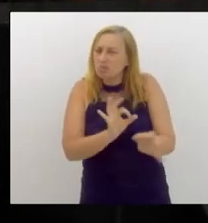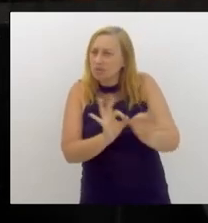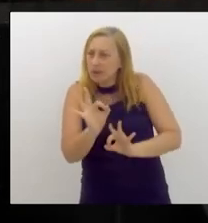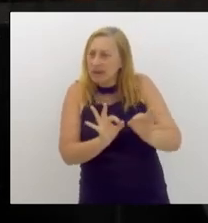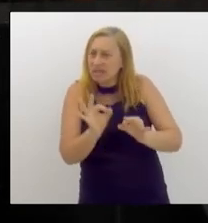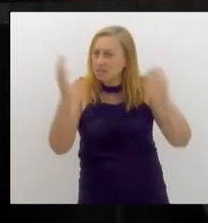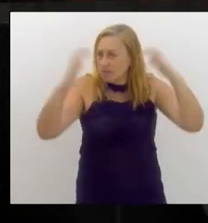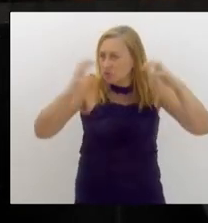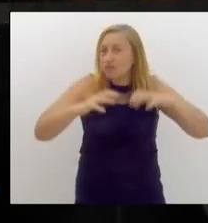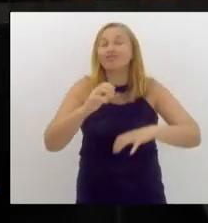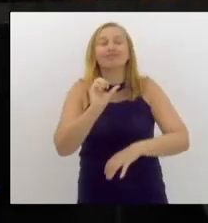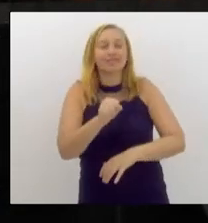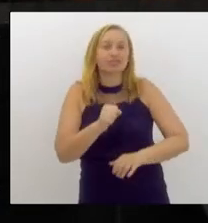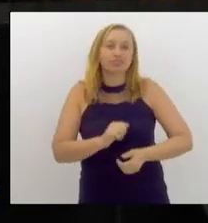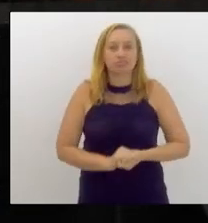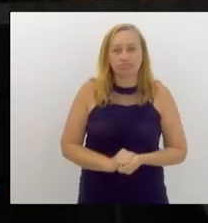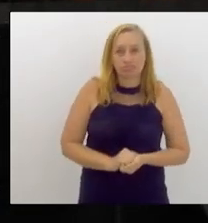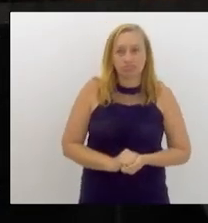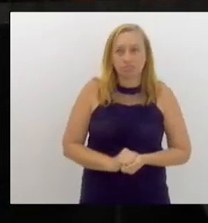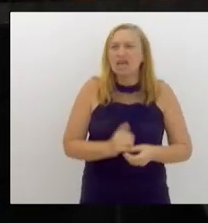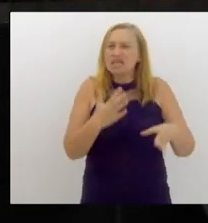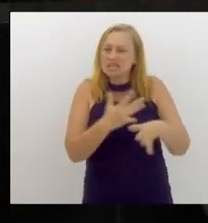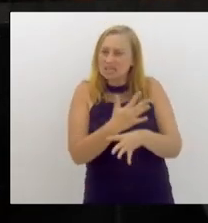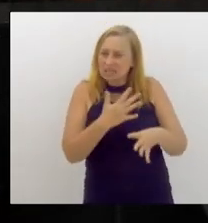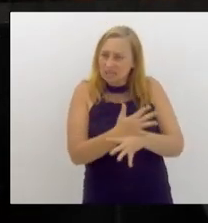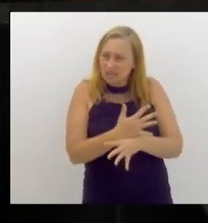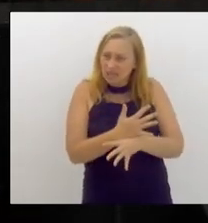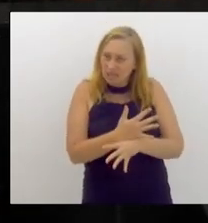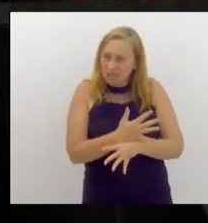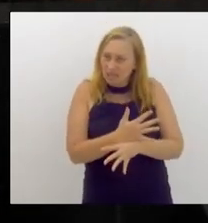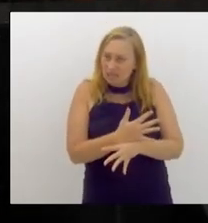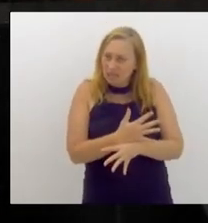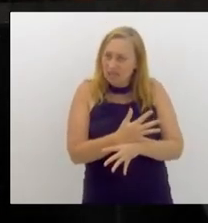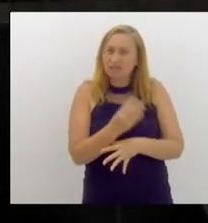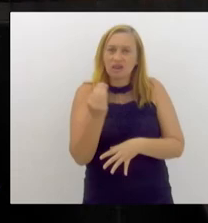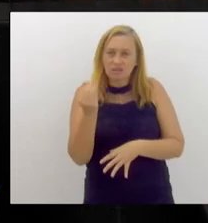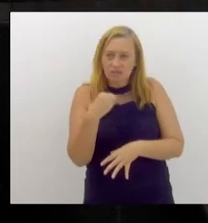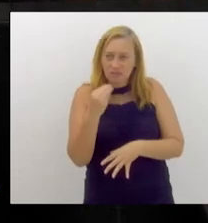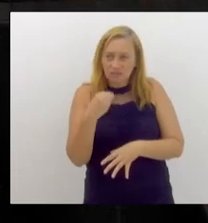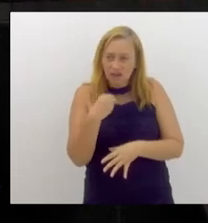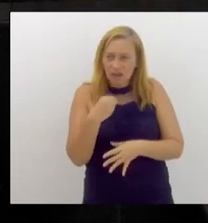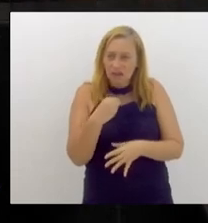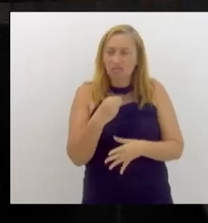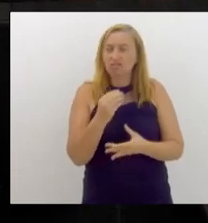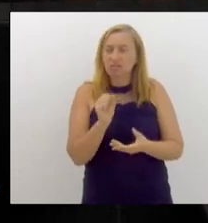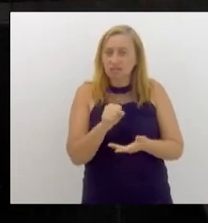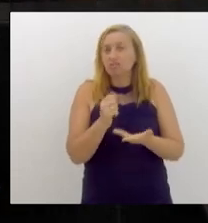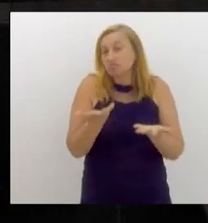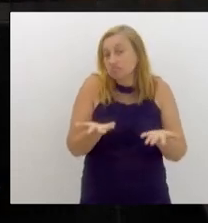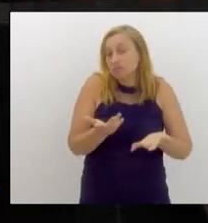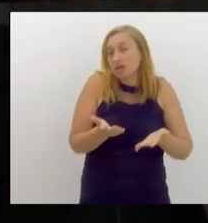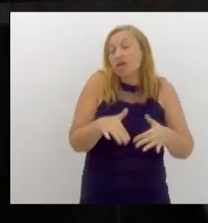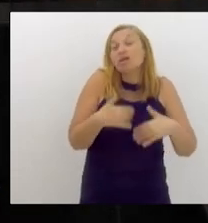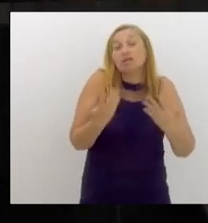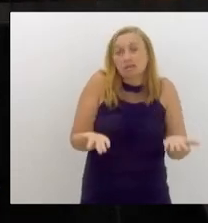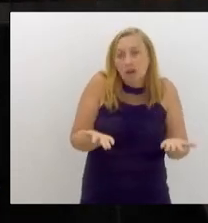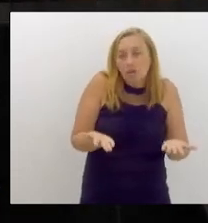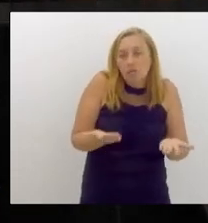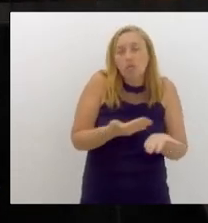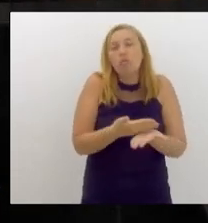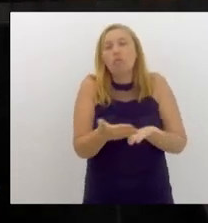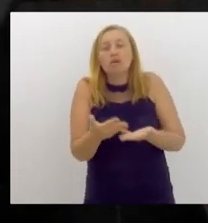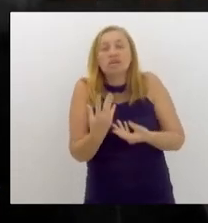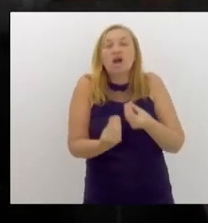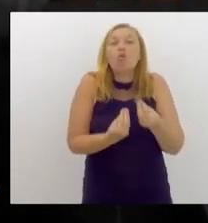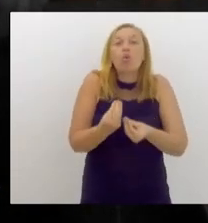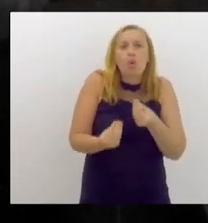para chuva? Estão. As cidades são resilientes? Não. Então, para onde nós começamos?